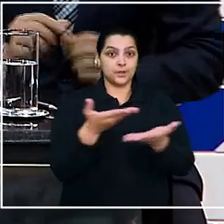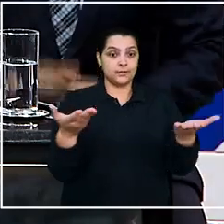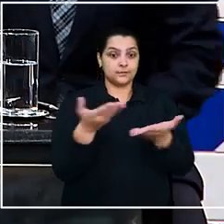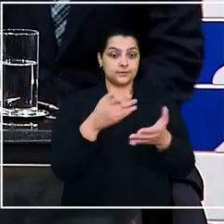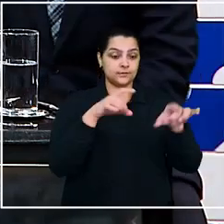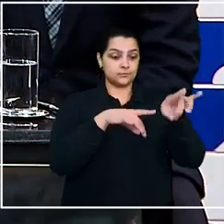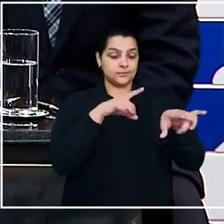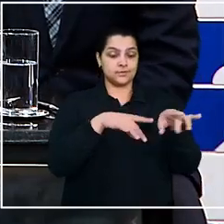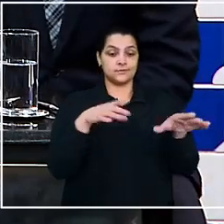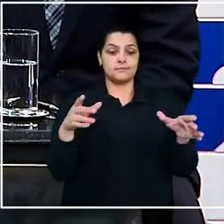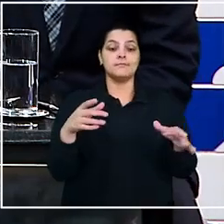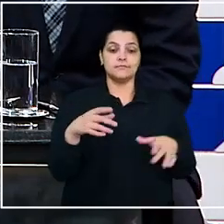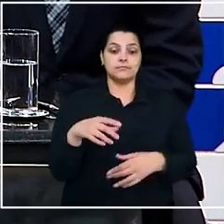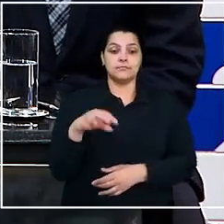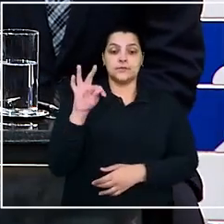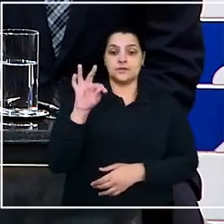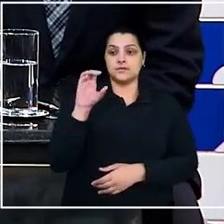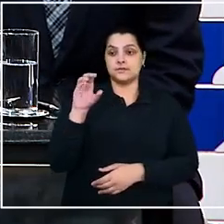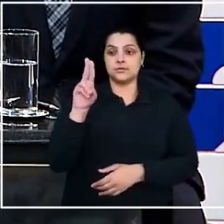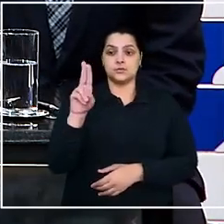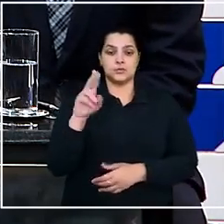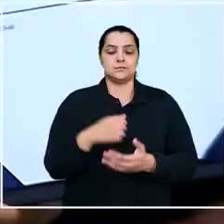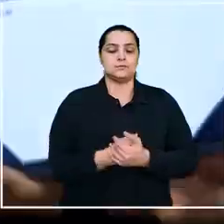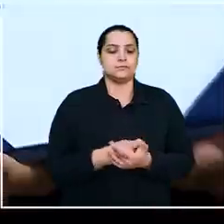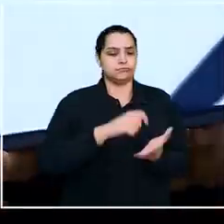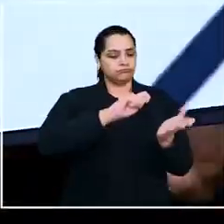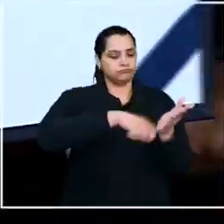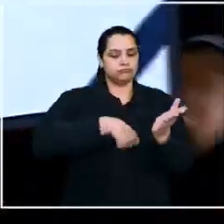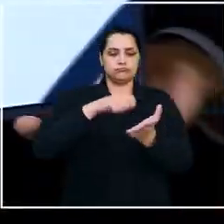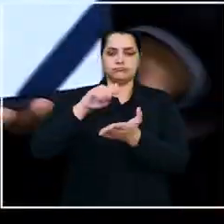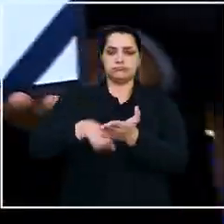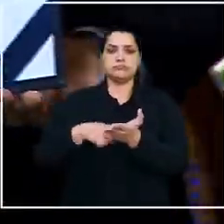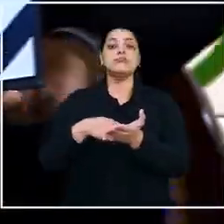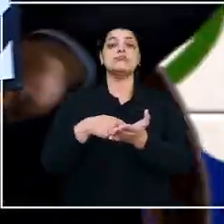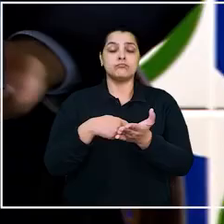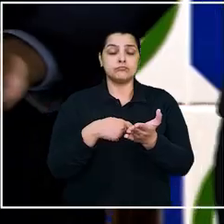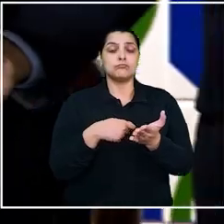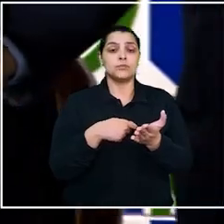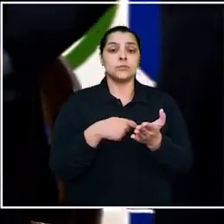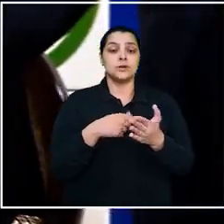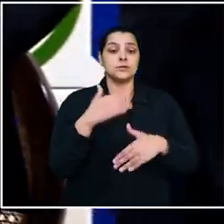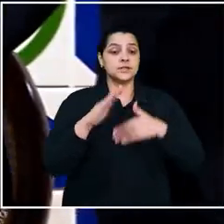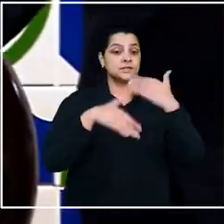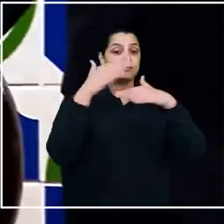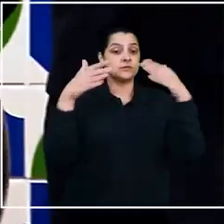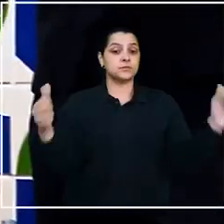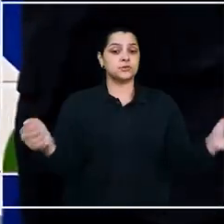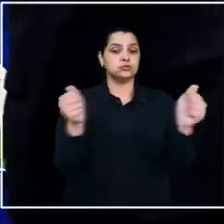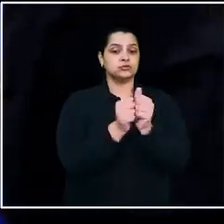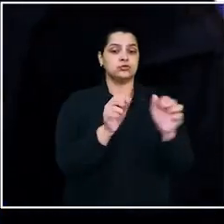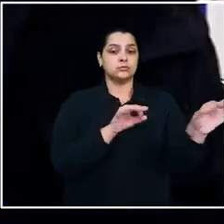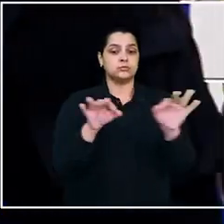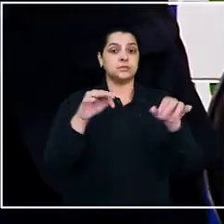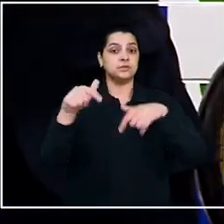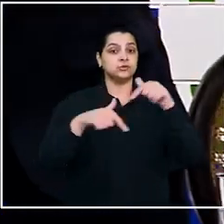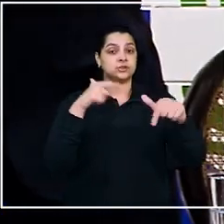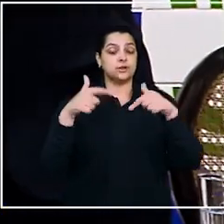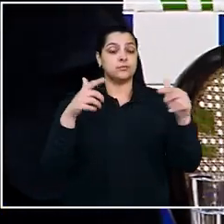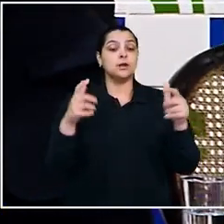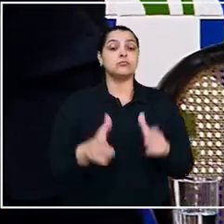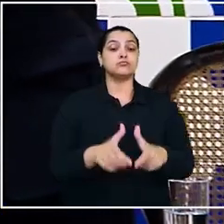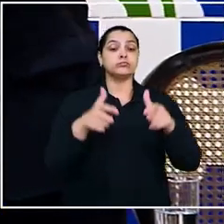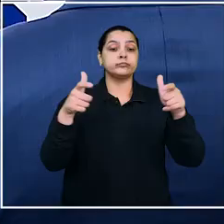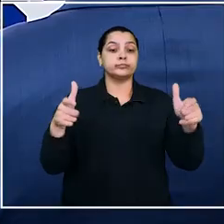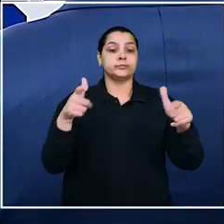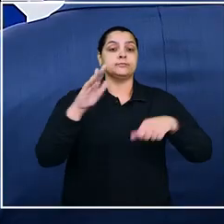cooperação técnica com o Tribunal de Contas da União. O acordo prevê o desenvolvimento, em conjunto, de um plano de trabalho